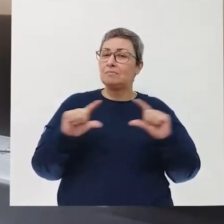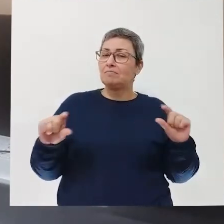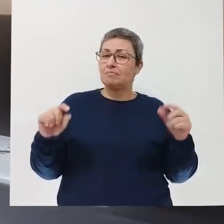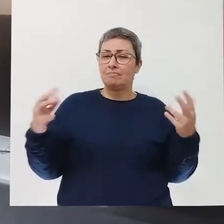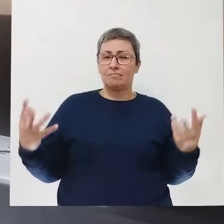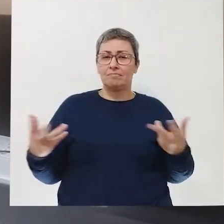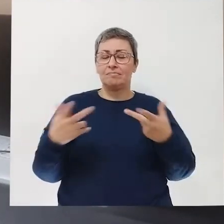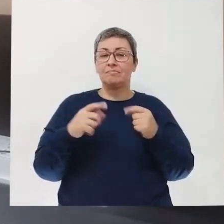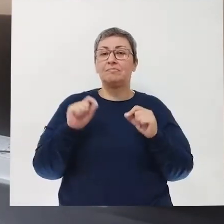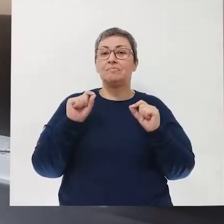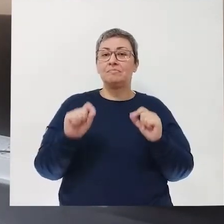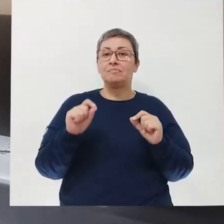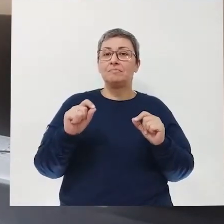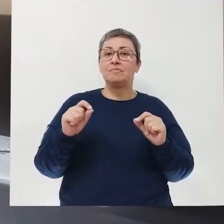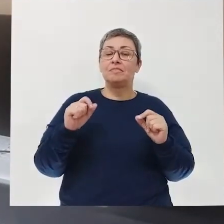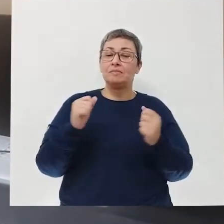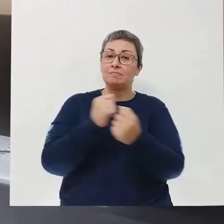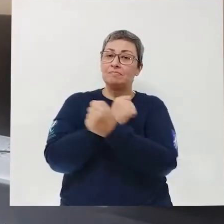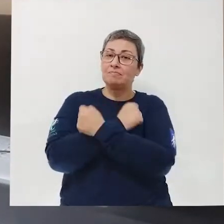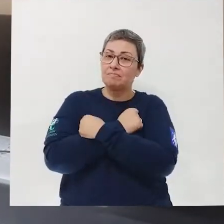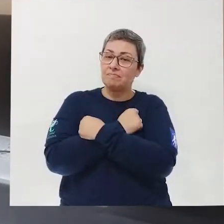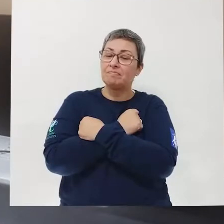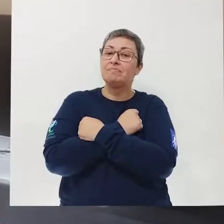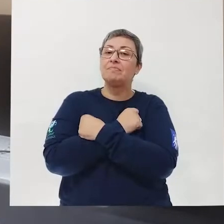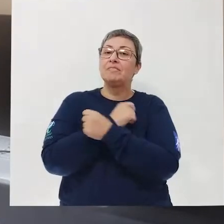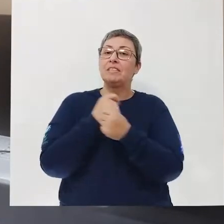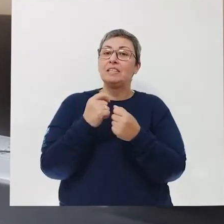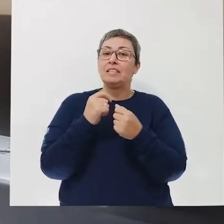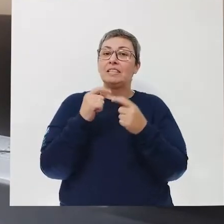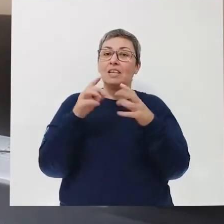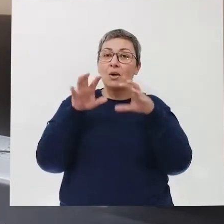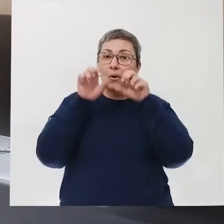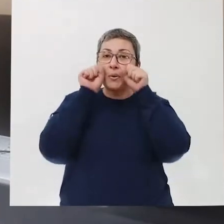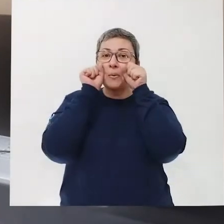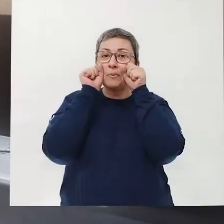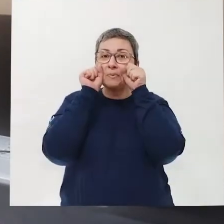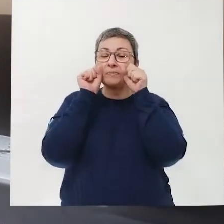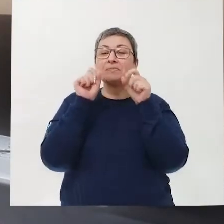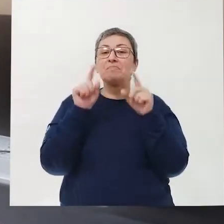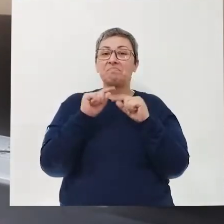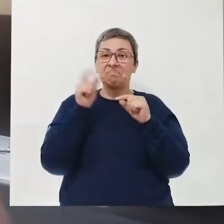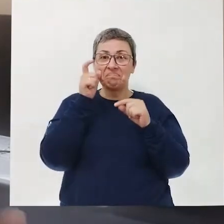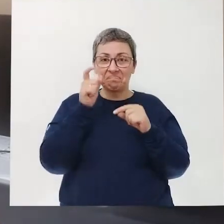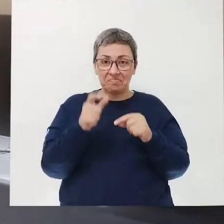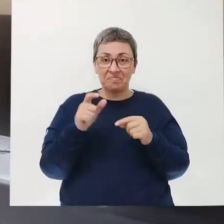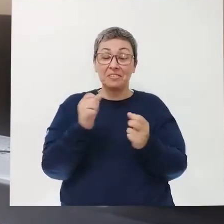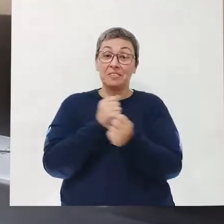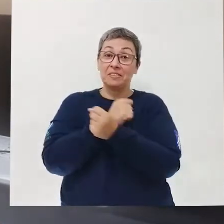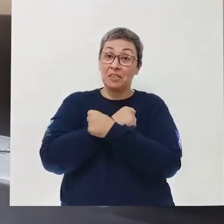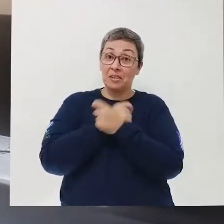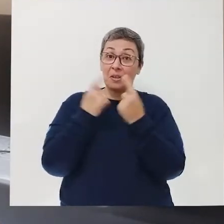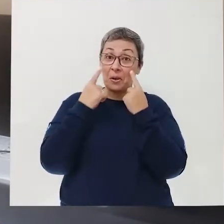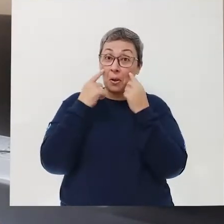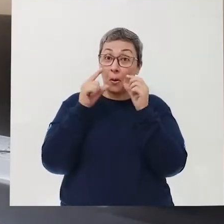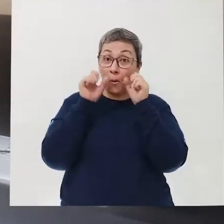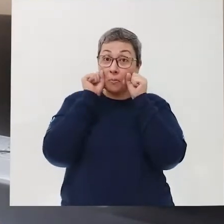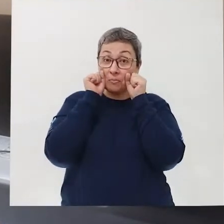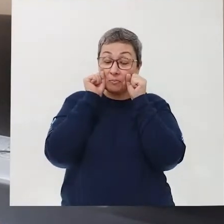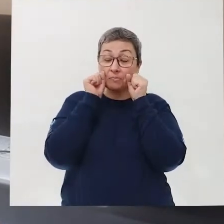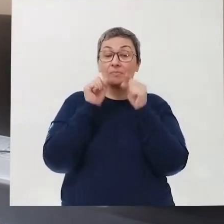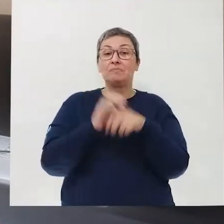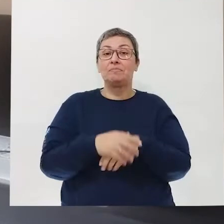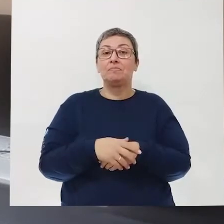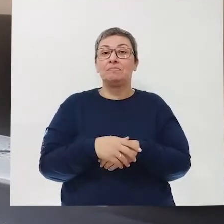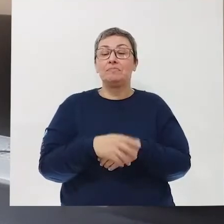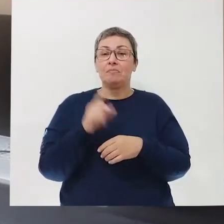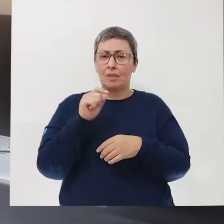fantástica que fala assim tem abraço que enxuga lágrimas. Olha que interessante tem abraço que enxuga lágrimas.